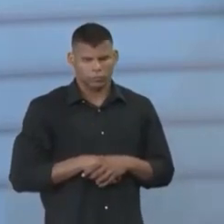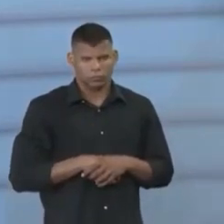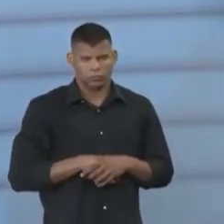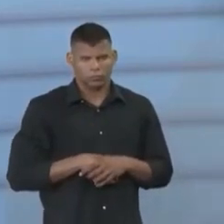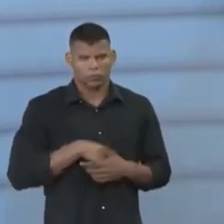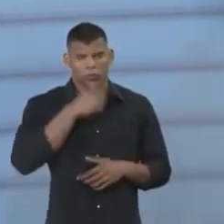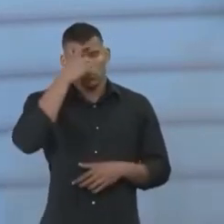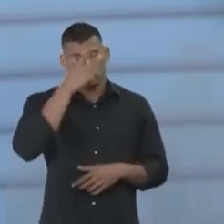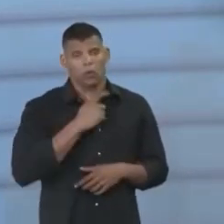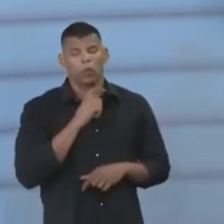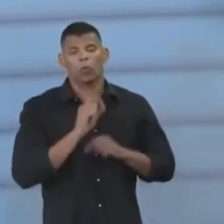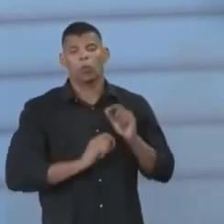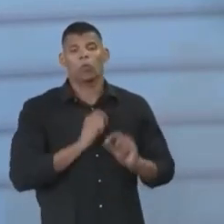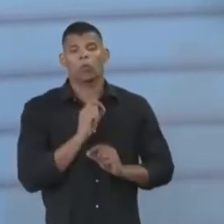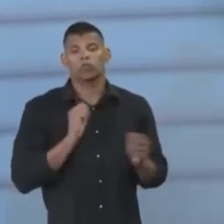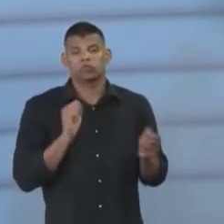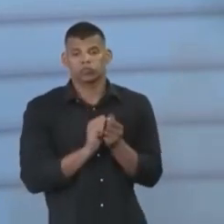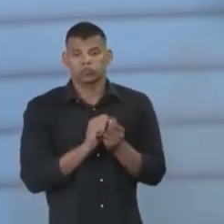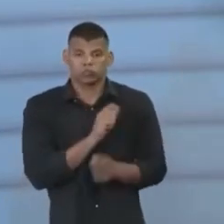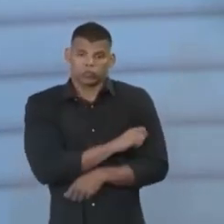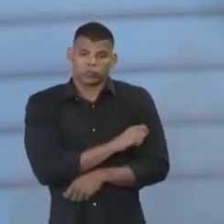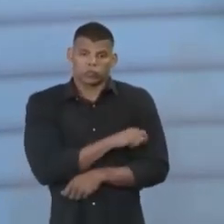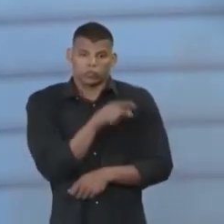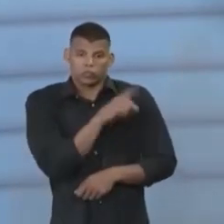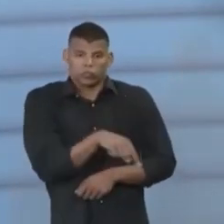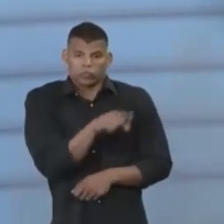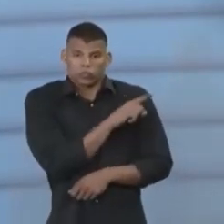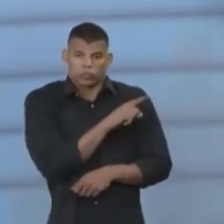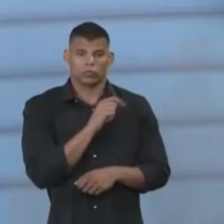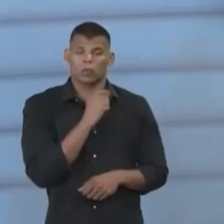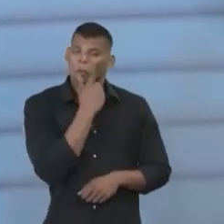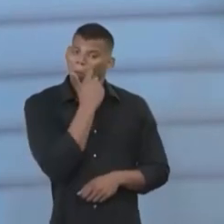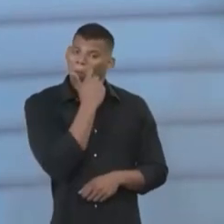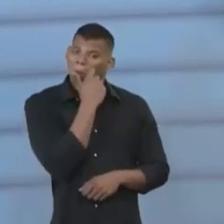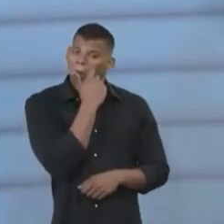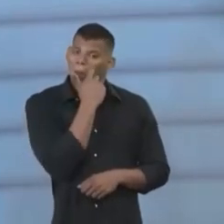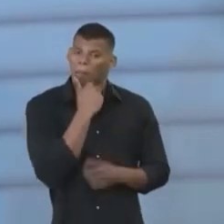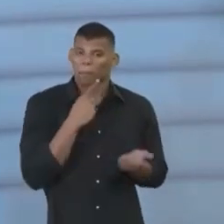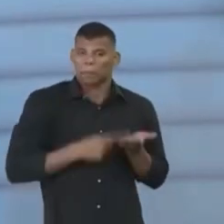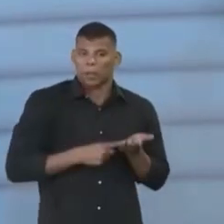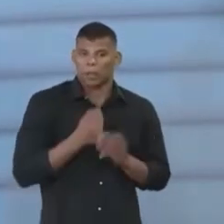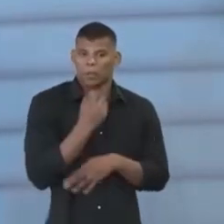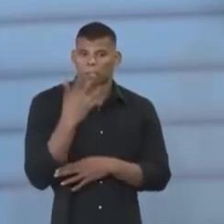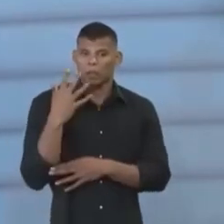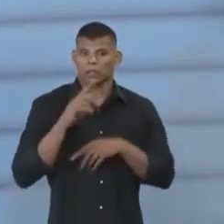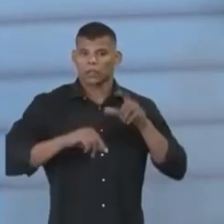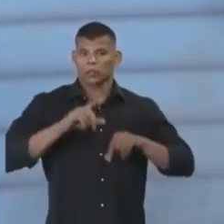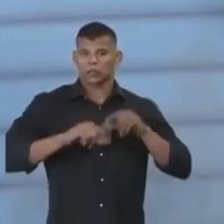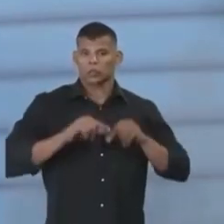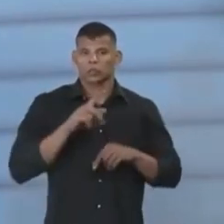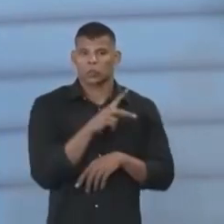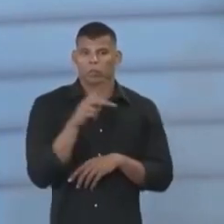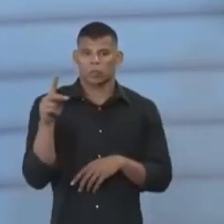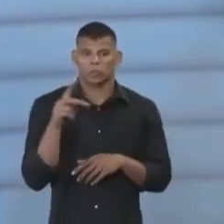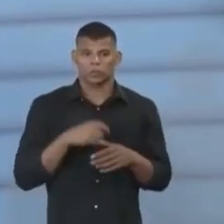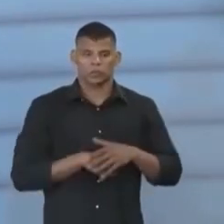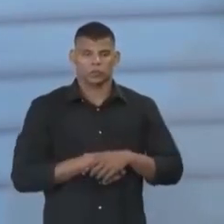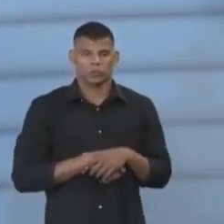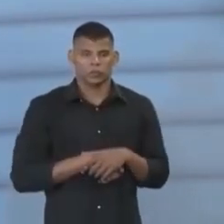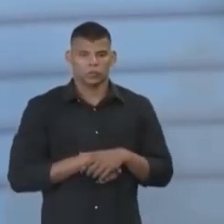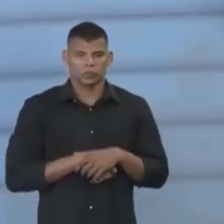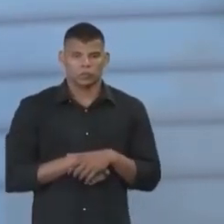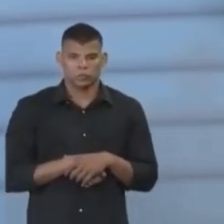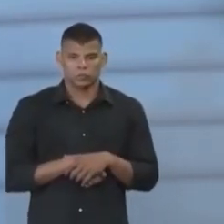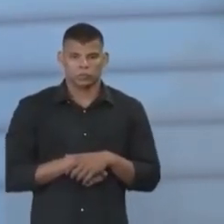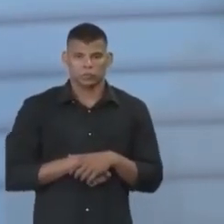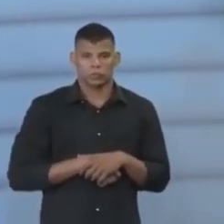Eu procuro disseminar nos meus alunos que eles estabeleçam um critério ambiental na escolha do candidato, para